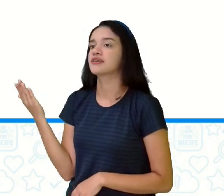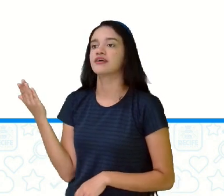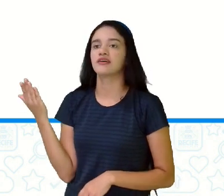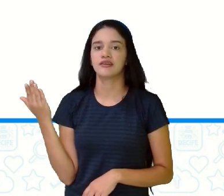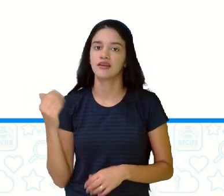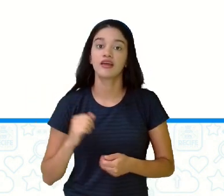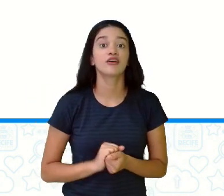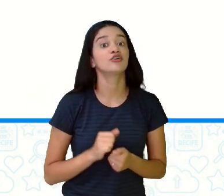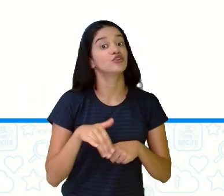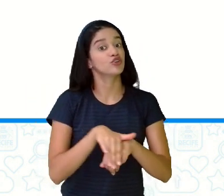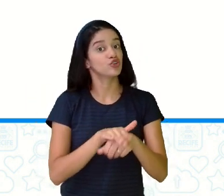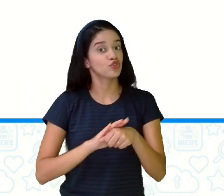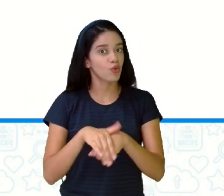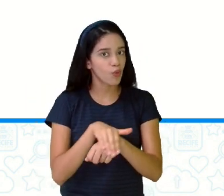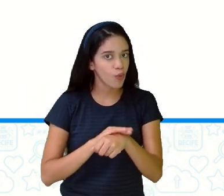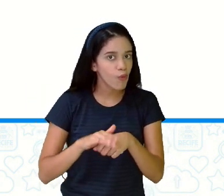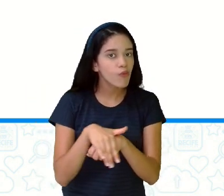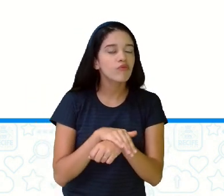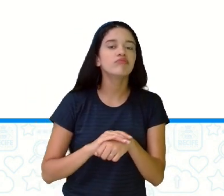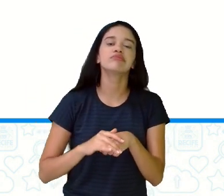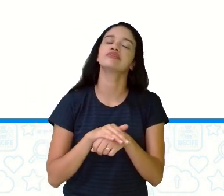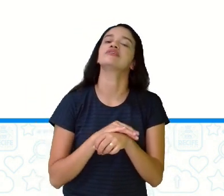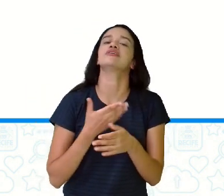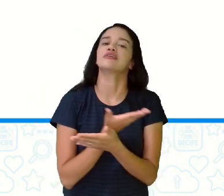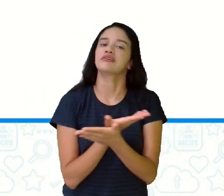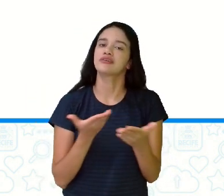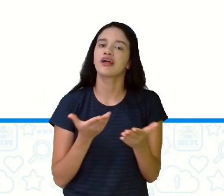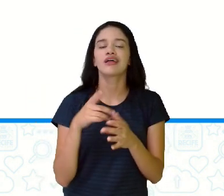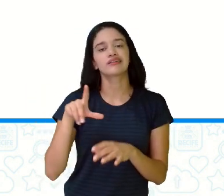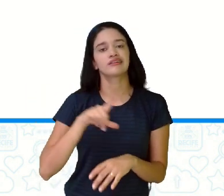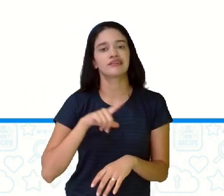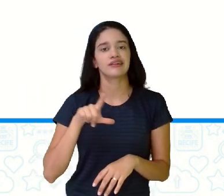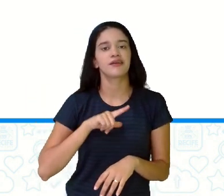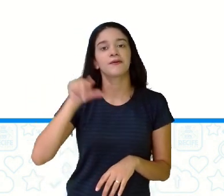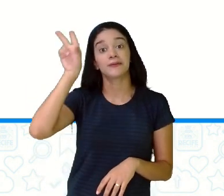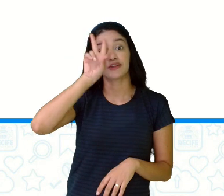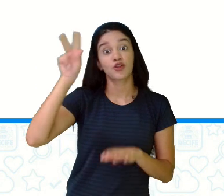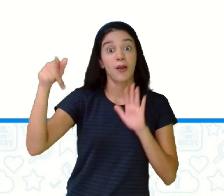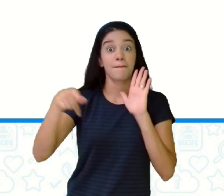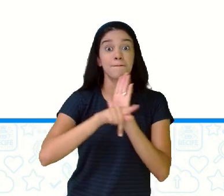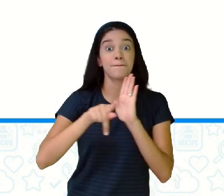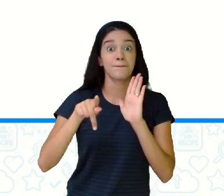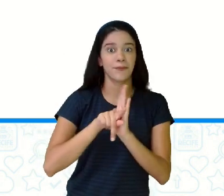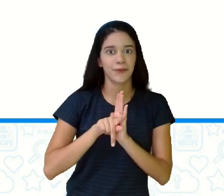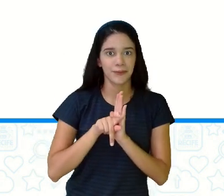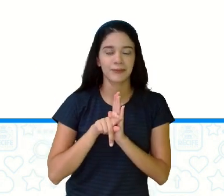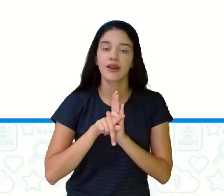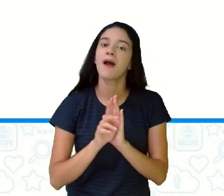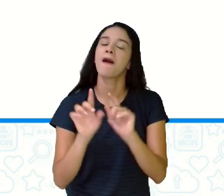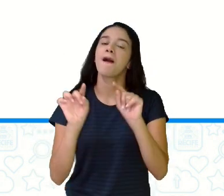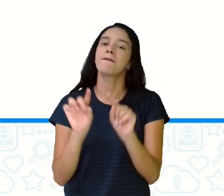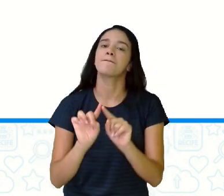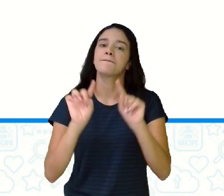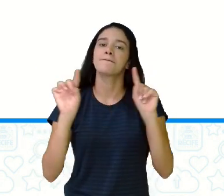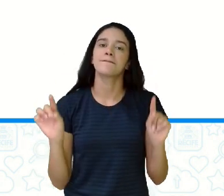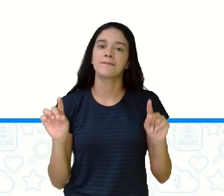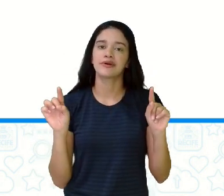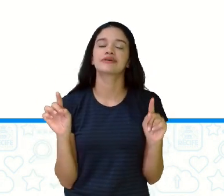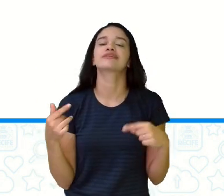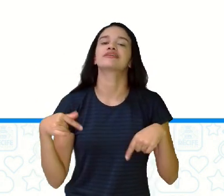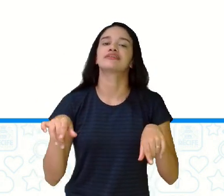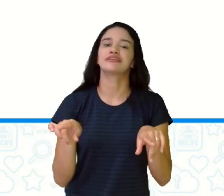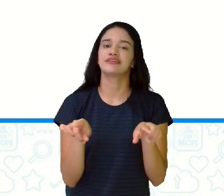que eu já conversei aqui com vocês, que ele tem uma história própria dele. Mas ele